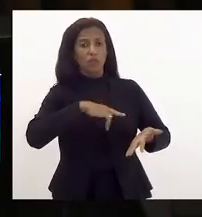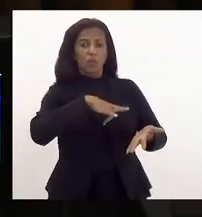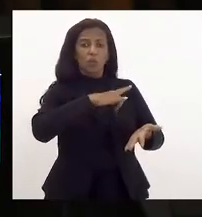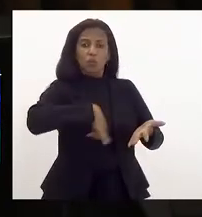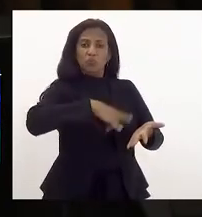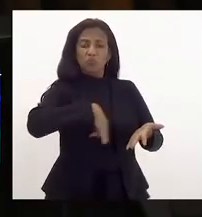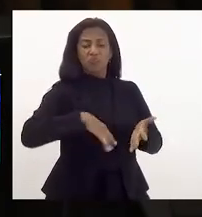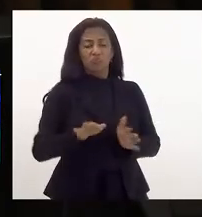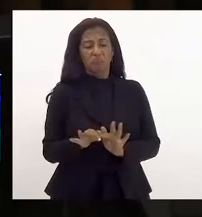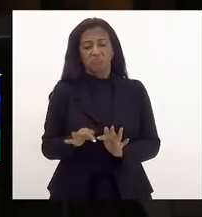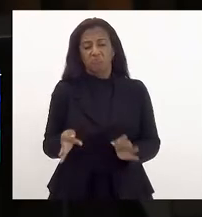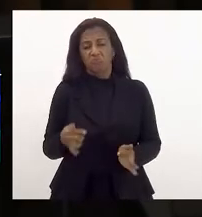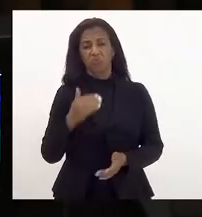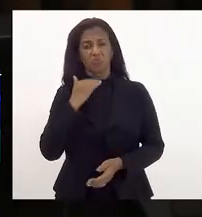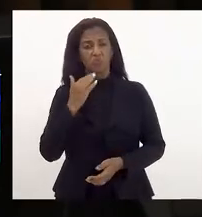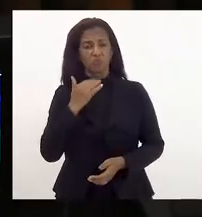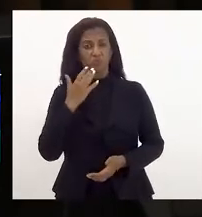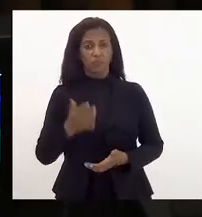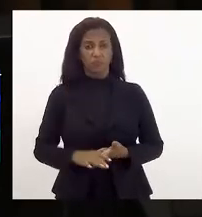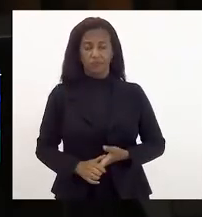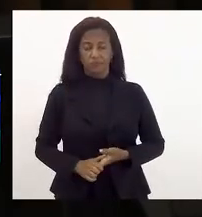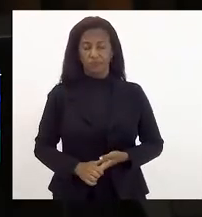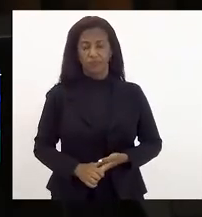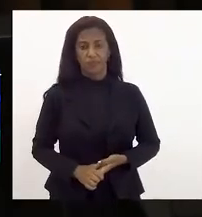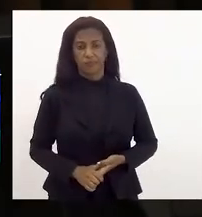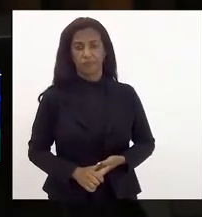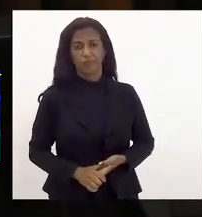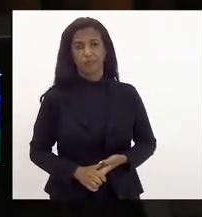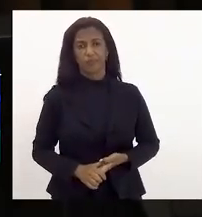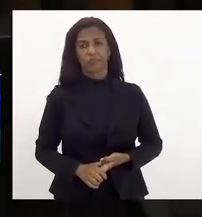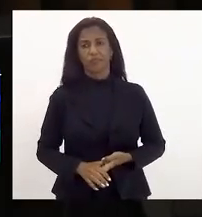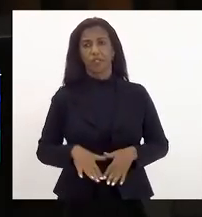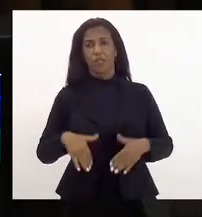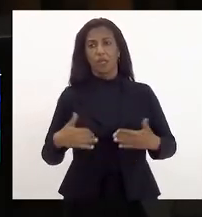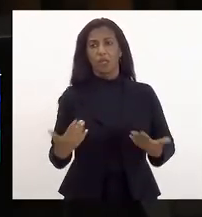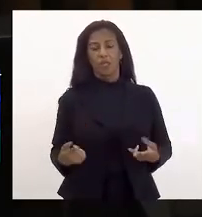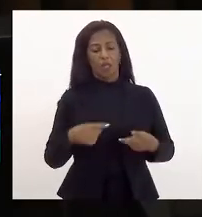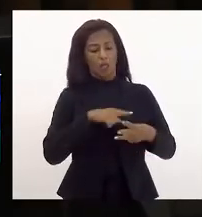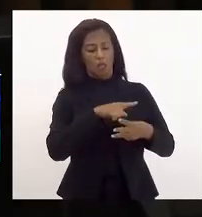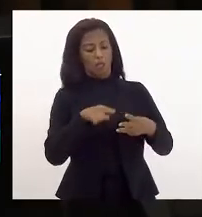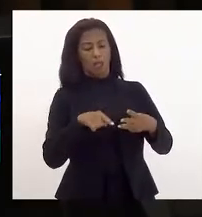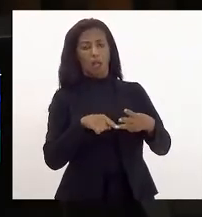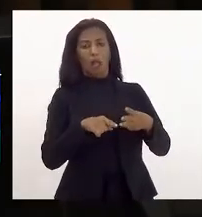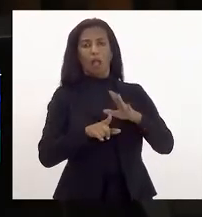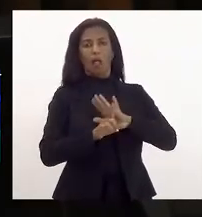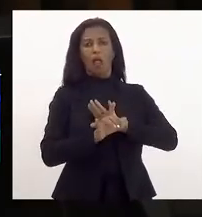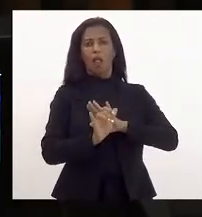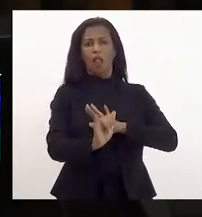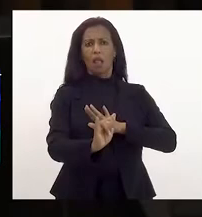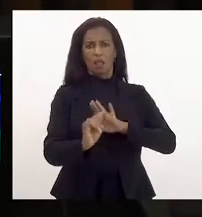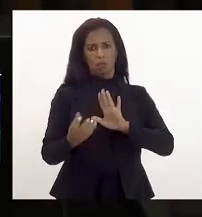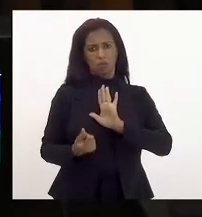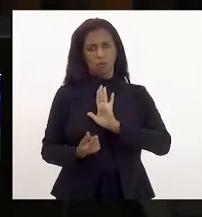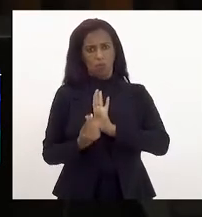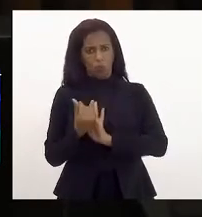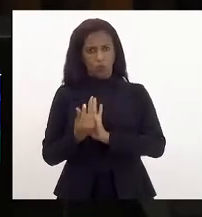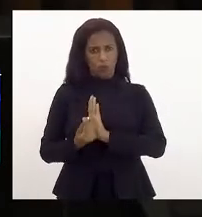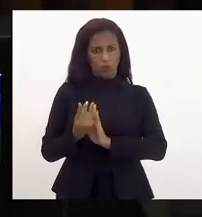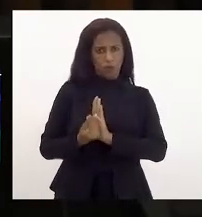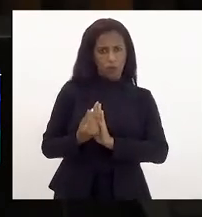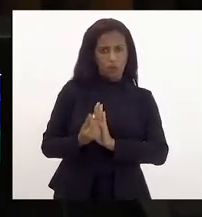em vão. tanto é que qual é das três leis orçamentárias, deputada Lucinha,